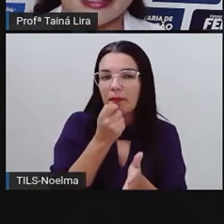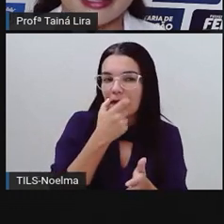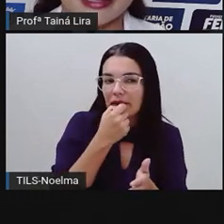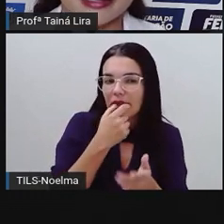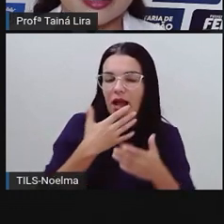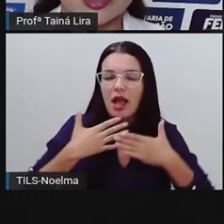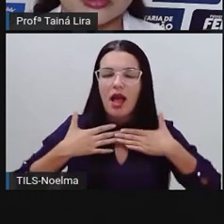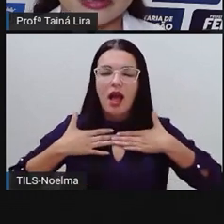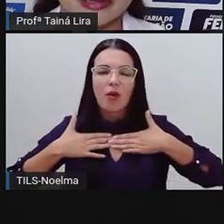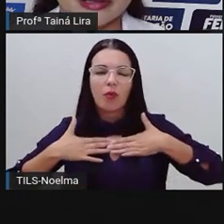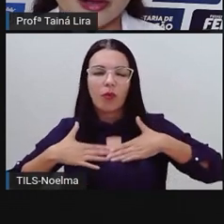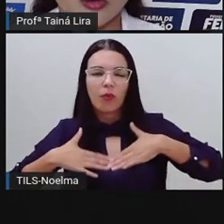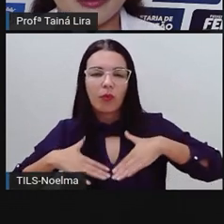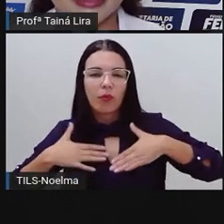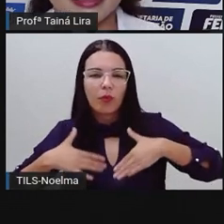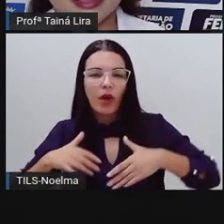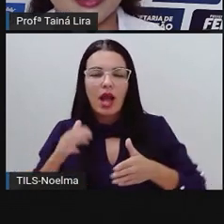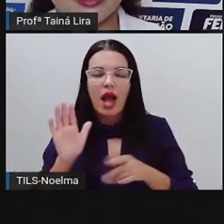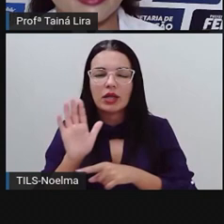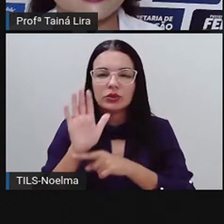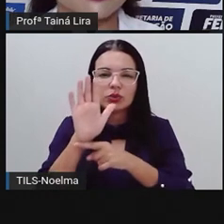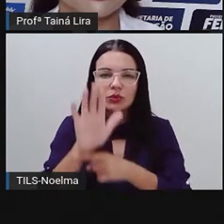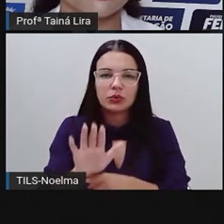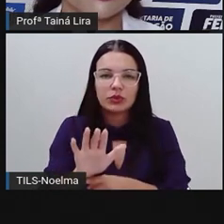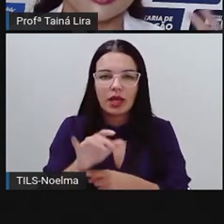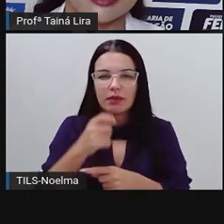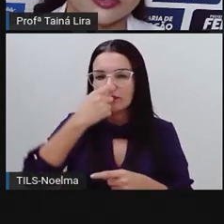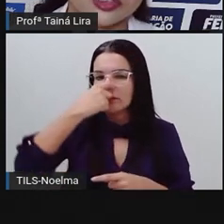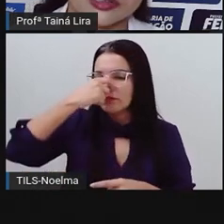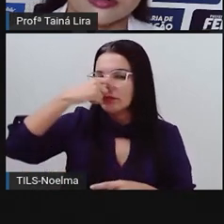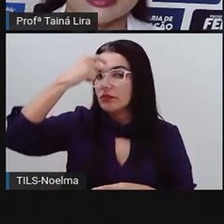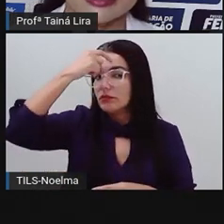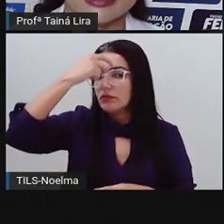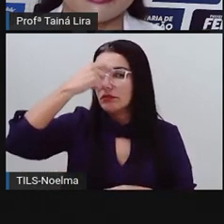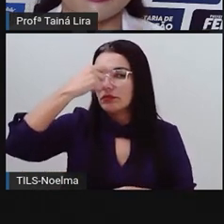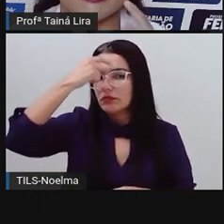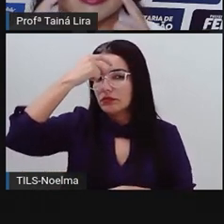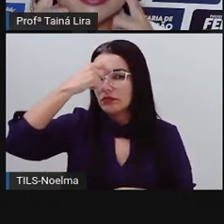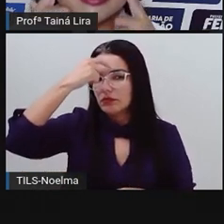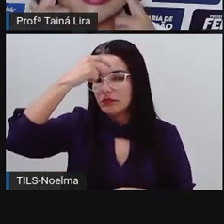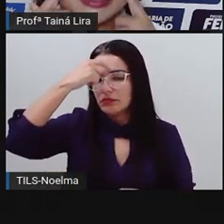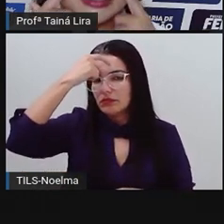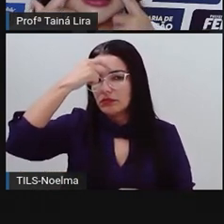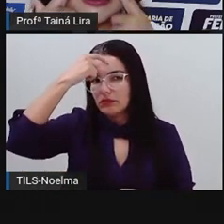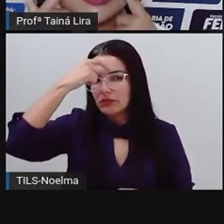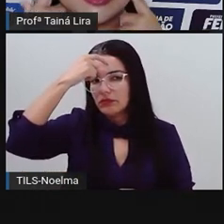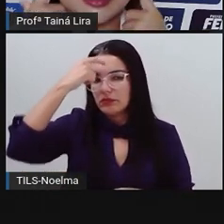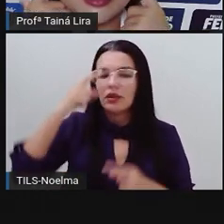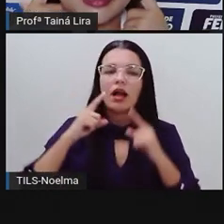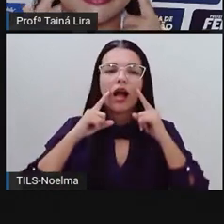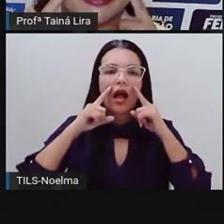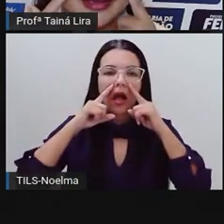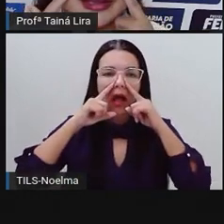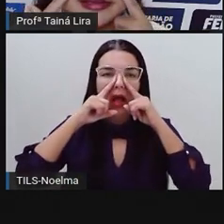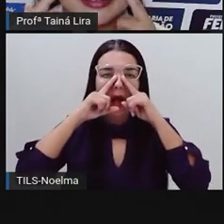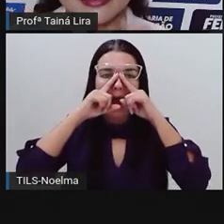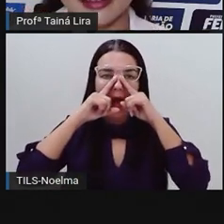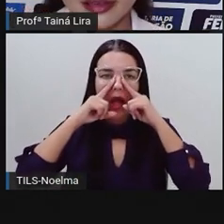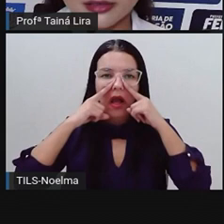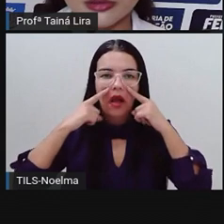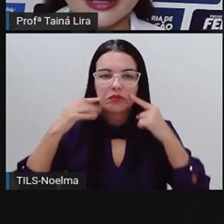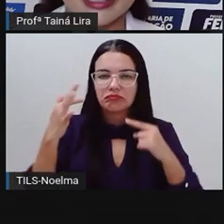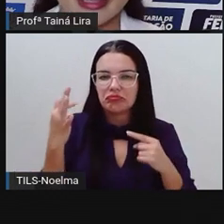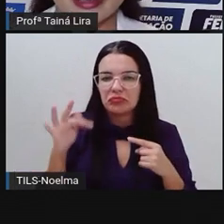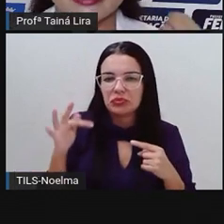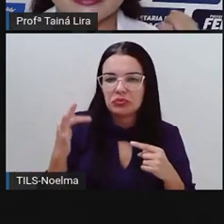ela ajuda aí a combater, ó, a sinusite, que é uma inflamação aqui, ó, nos seios da face,